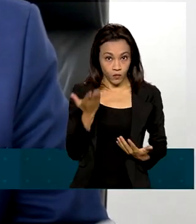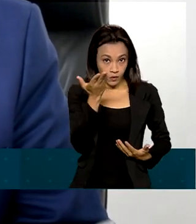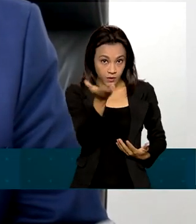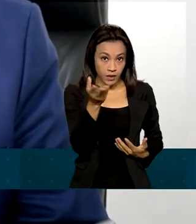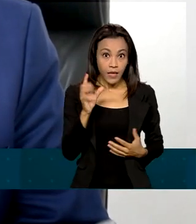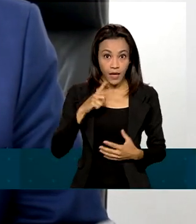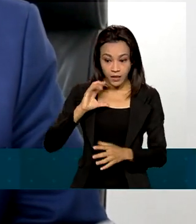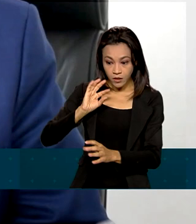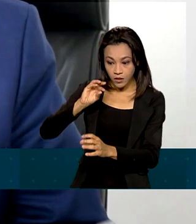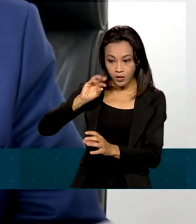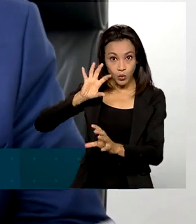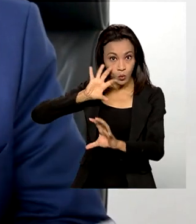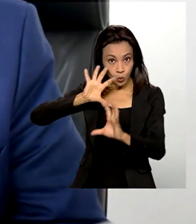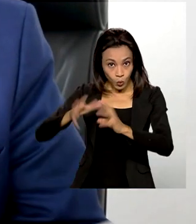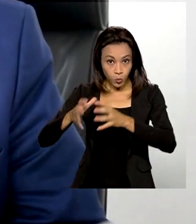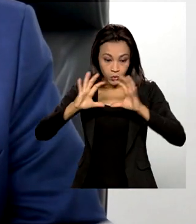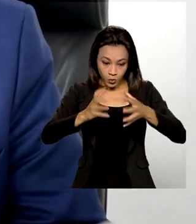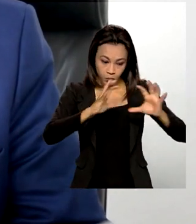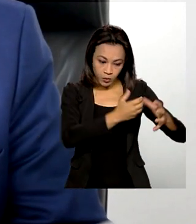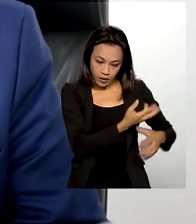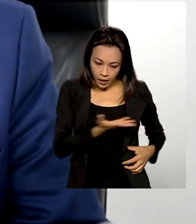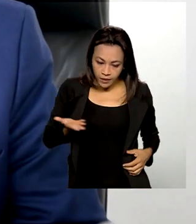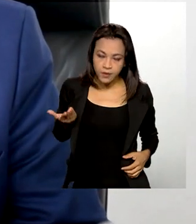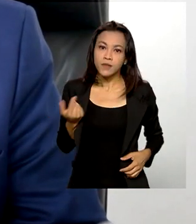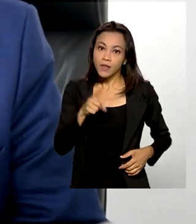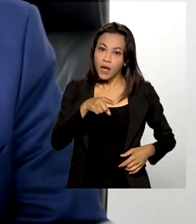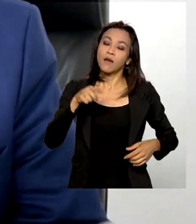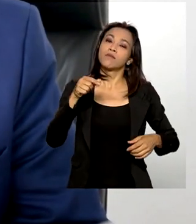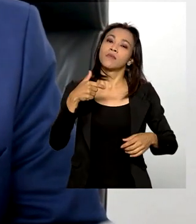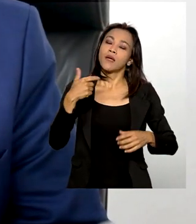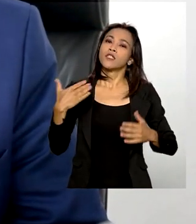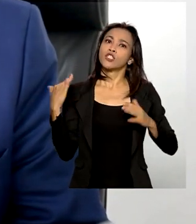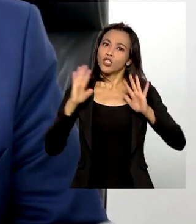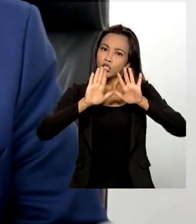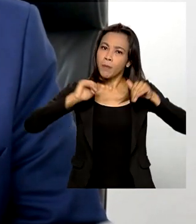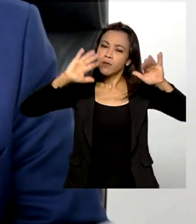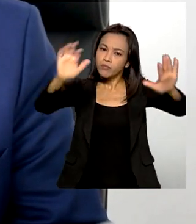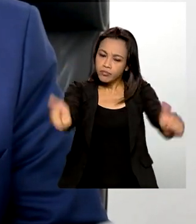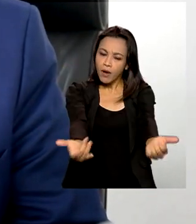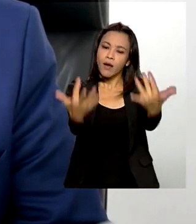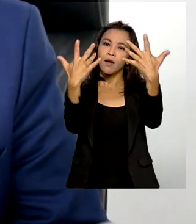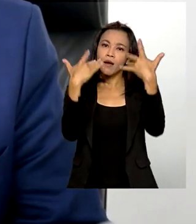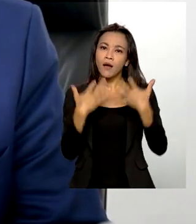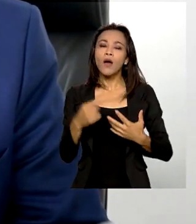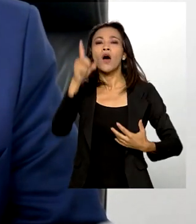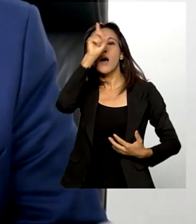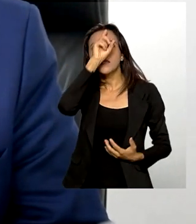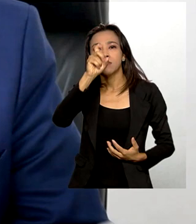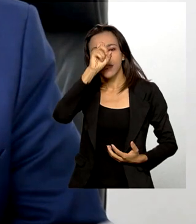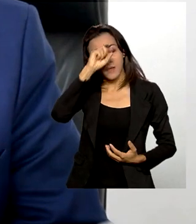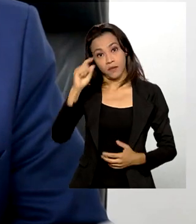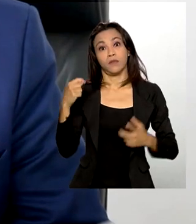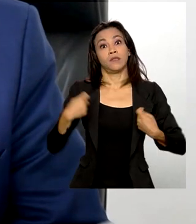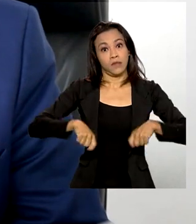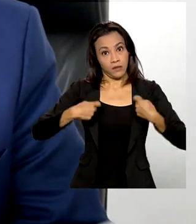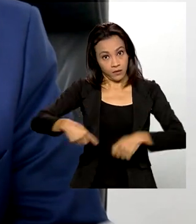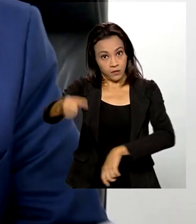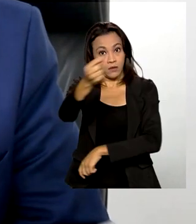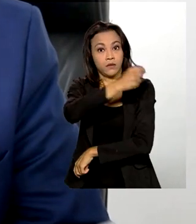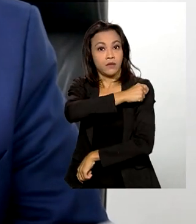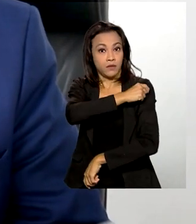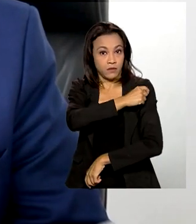faz parte do grupo etário convocado pelo Ministério da Saúde, vá ao posto de vacinação e tome a sua vacina.